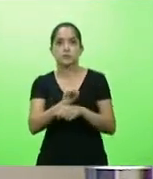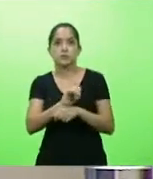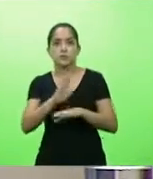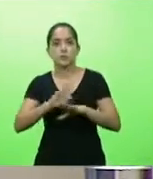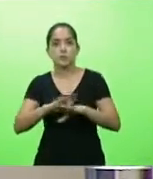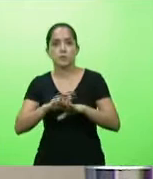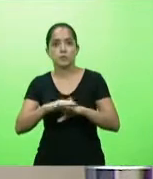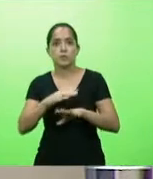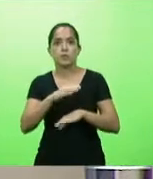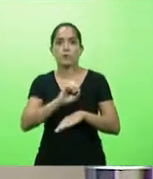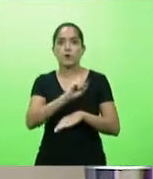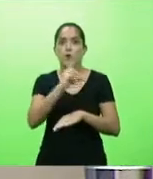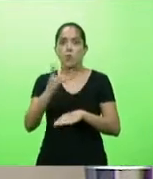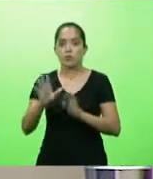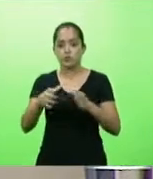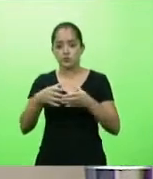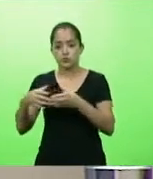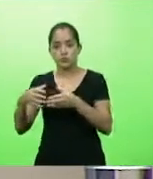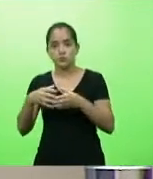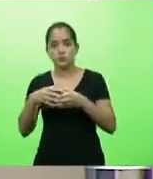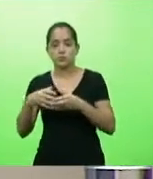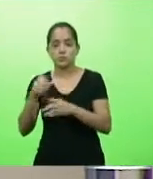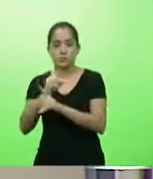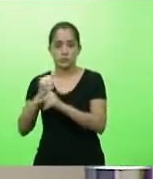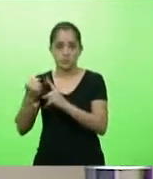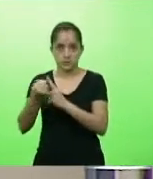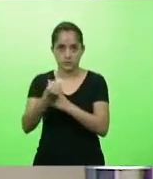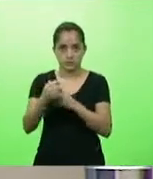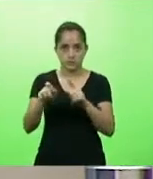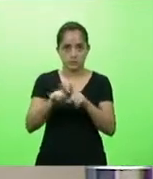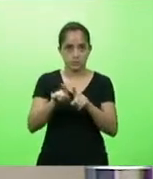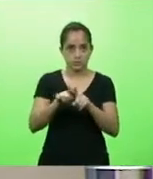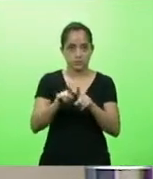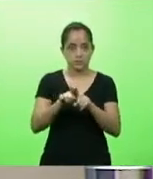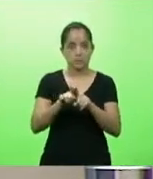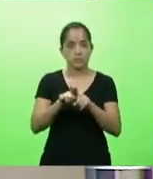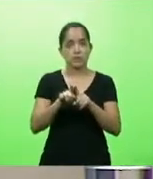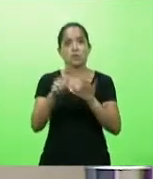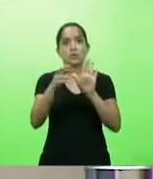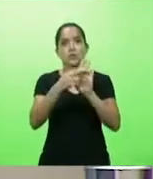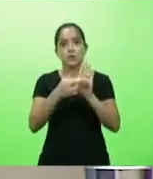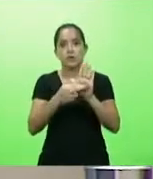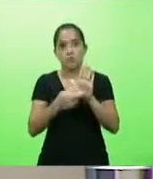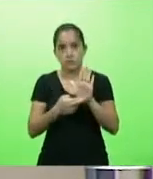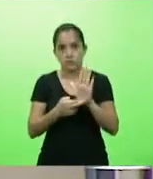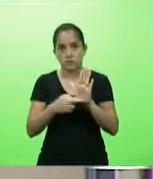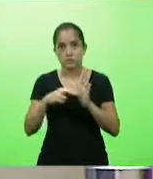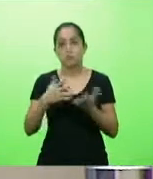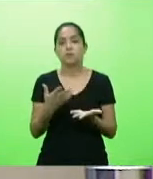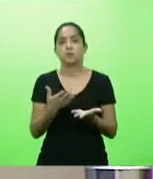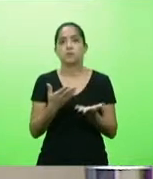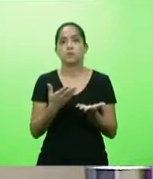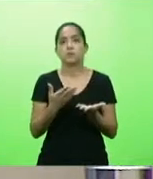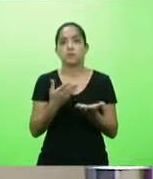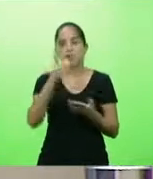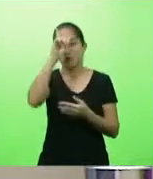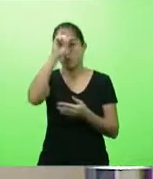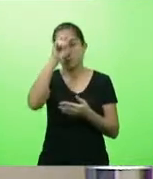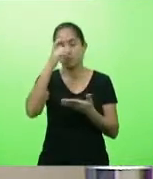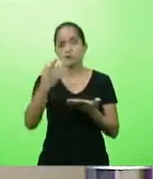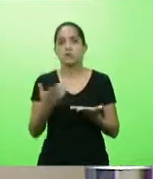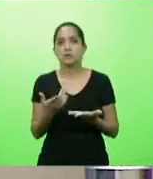ou de organizações sociais, bem como da Central de Regulação de Internações Hospitalares,